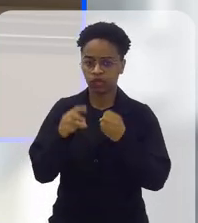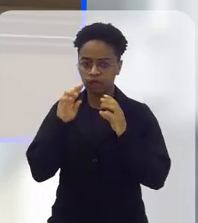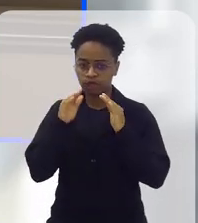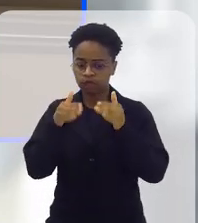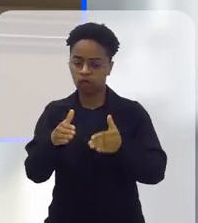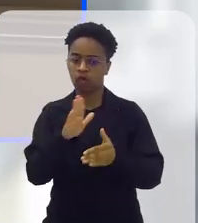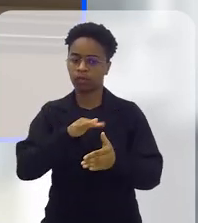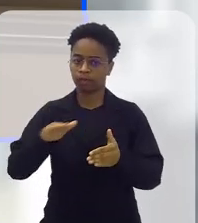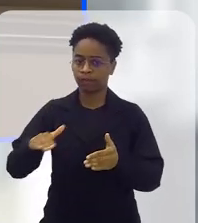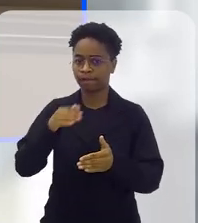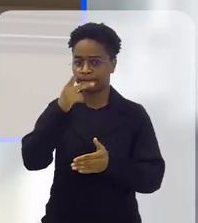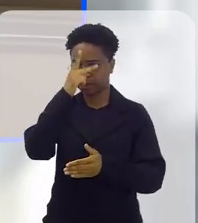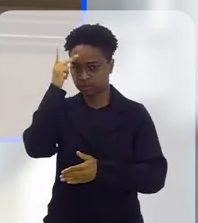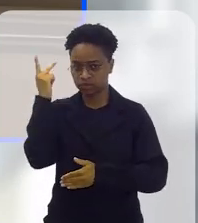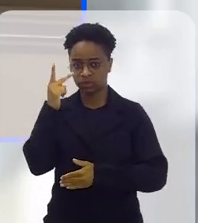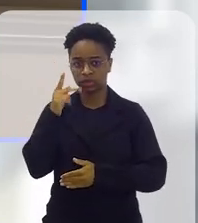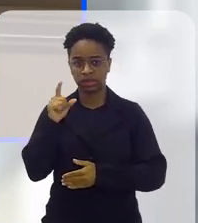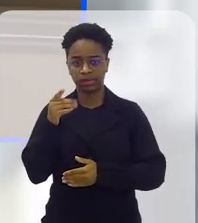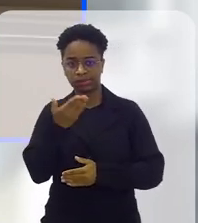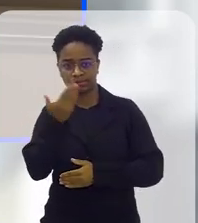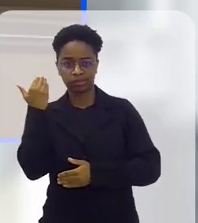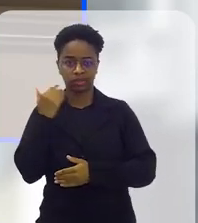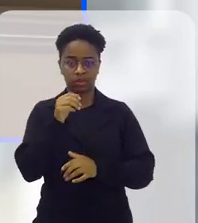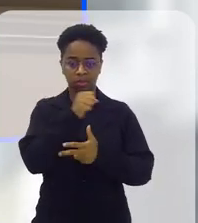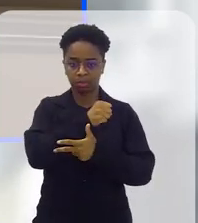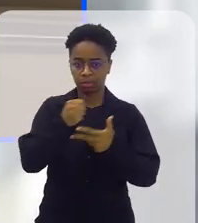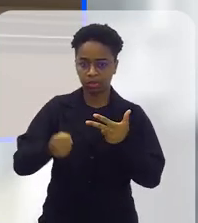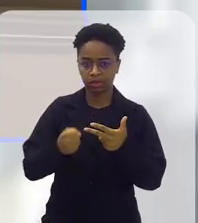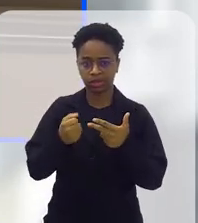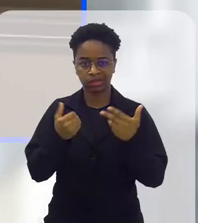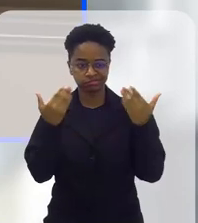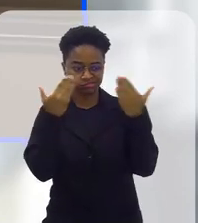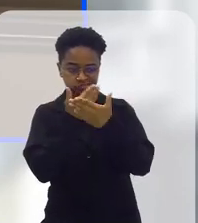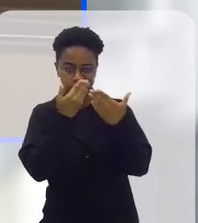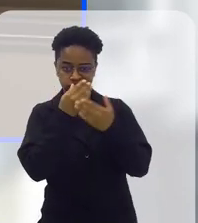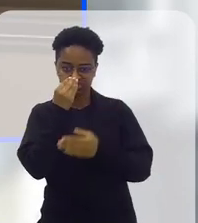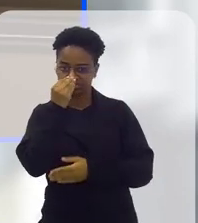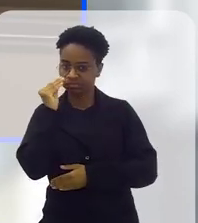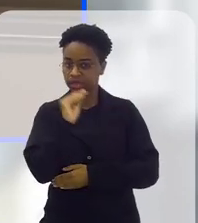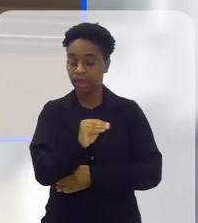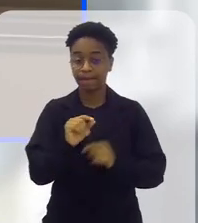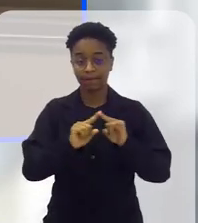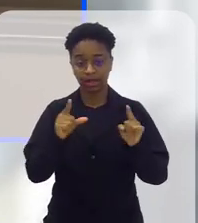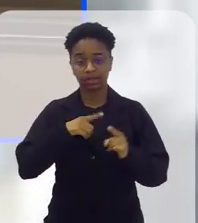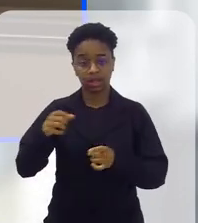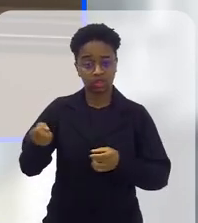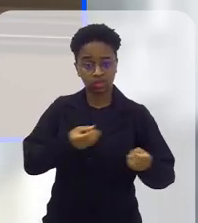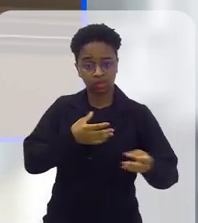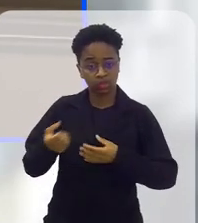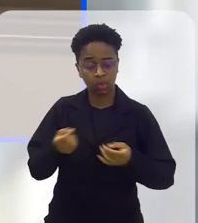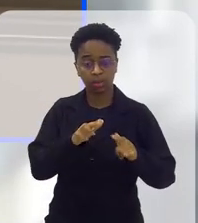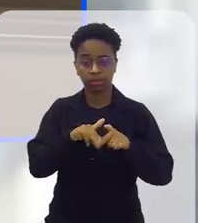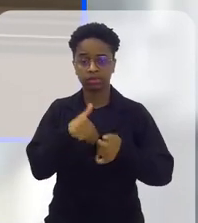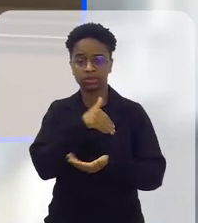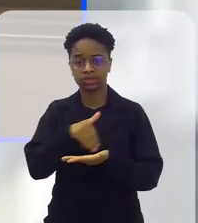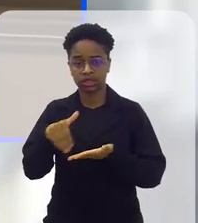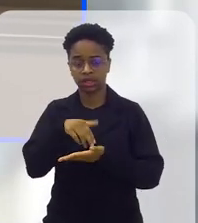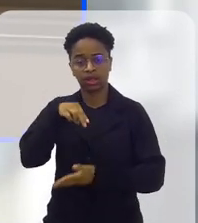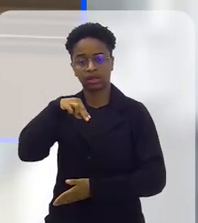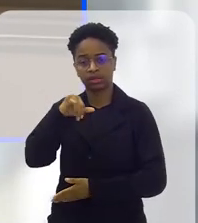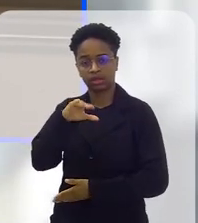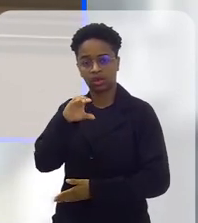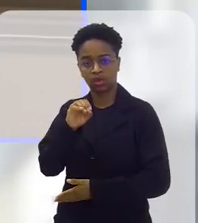olhar essas pessoas que viam invisíveis, que o poder público não assistia. E tem muita novidade aí, através do nosso secretário